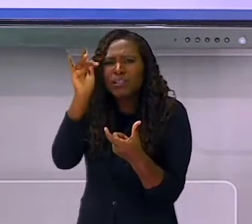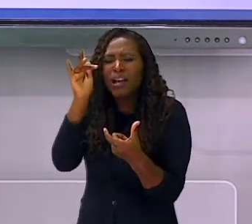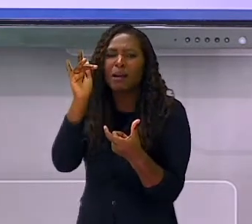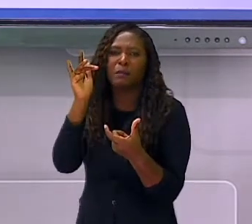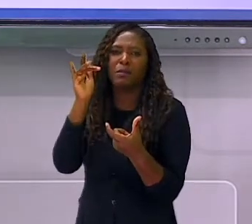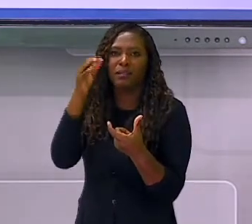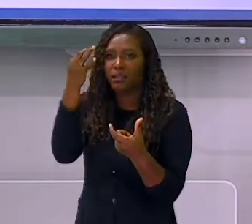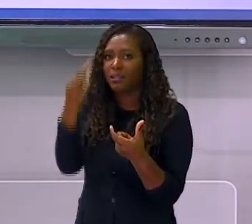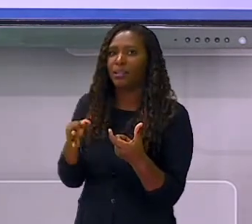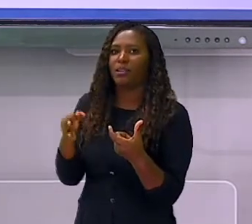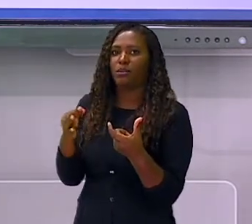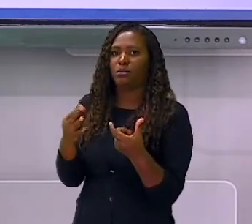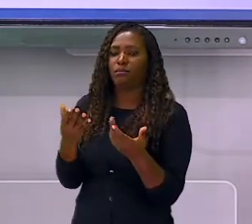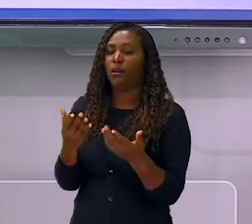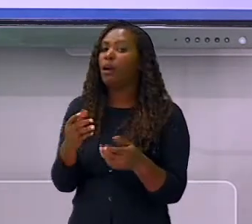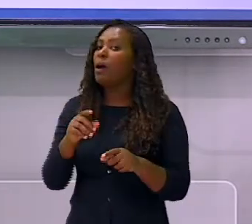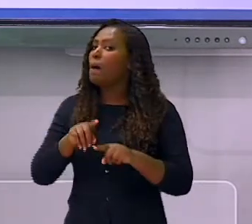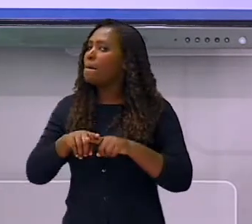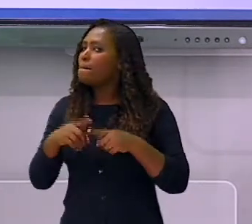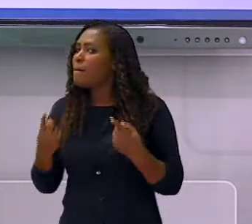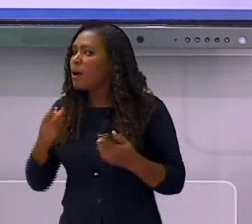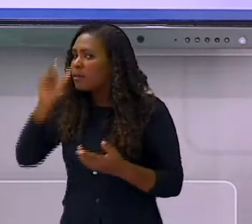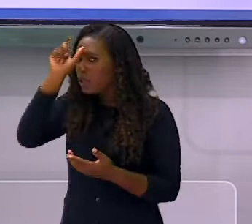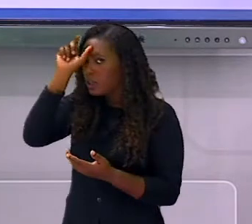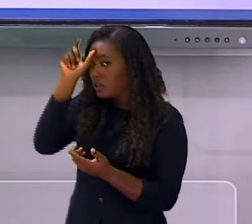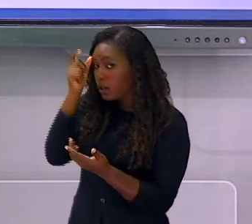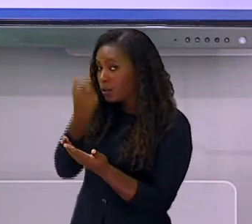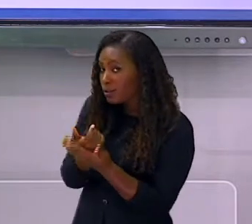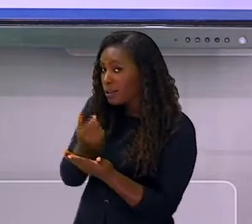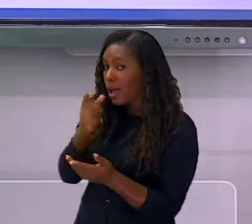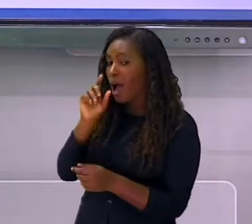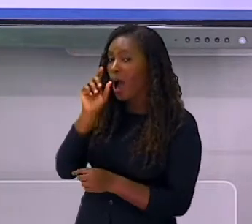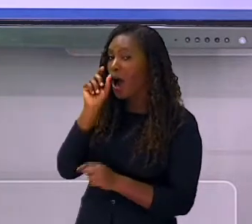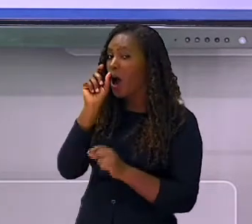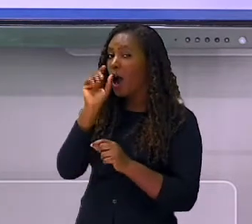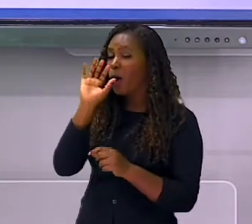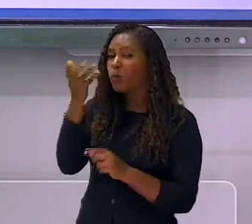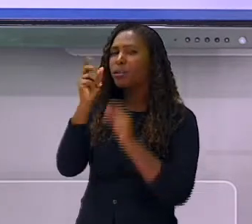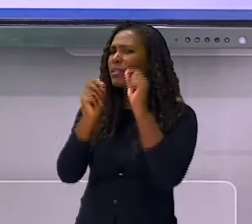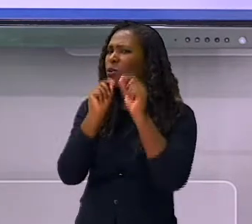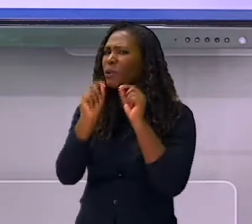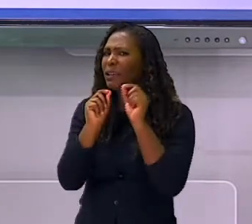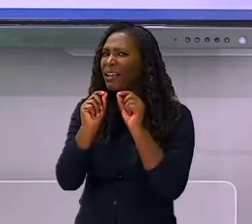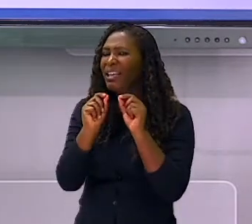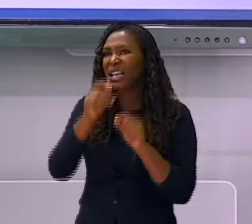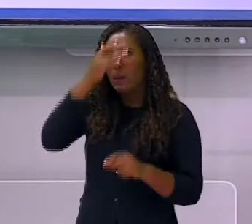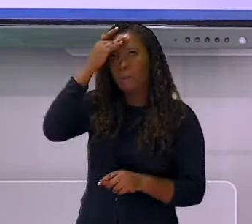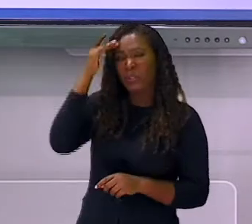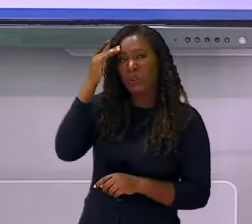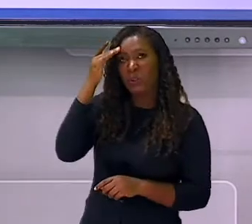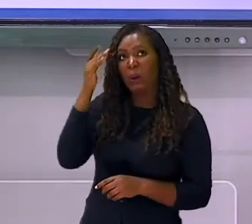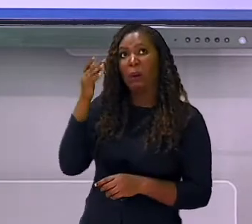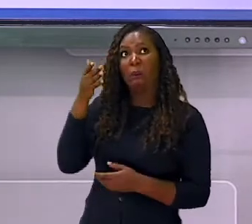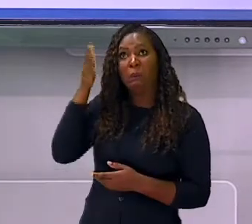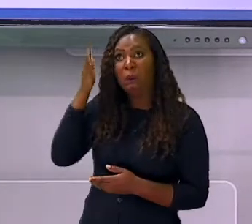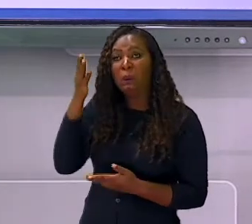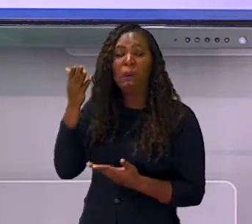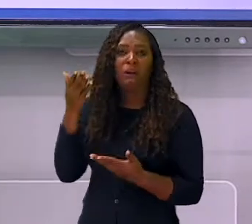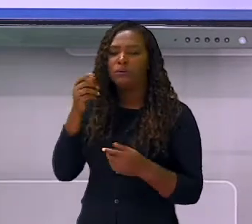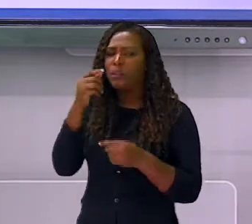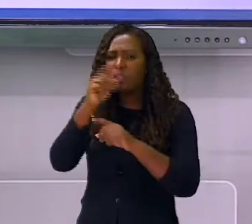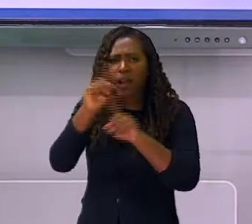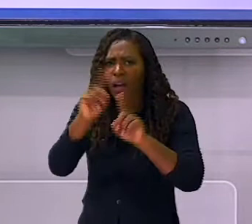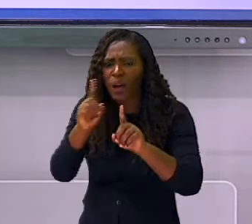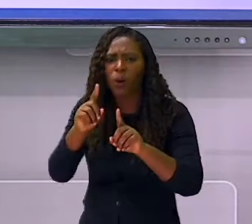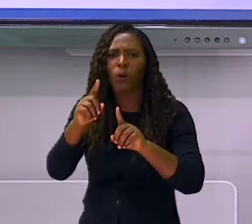inteligência e visão normais, ou seja, a pessoa que é cega ou tem uma miopia não